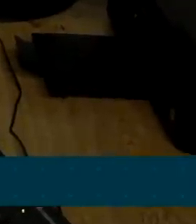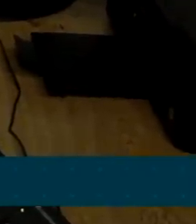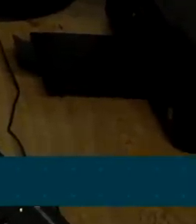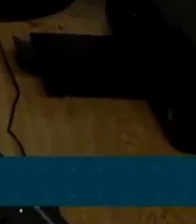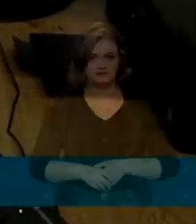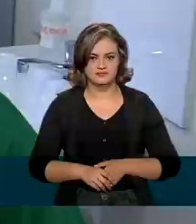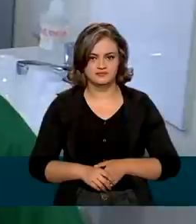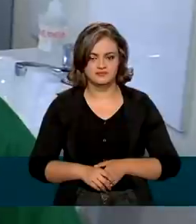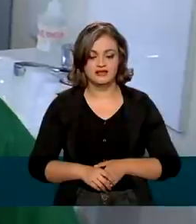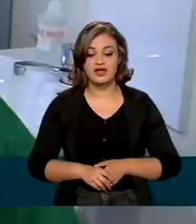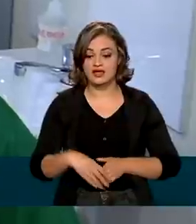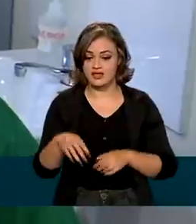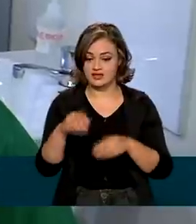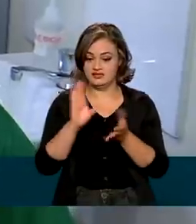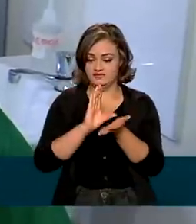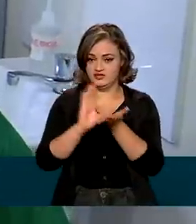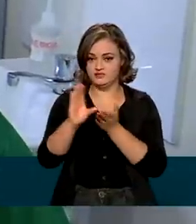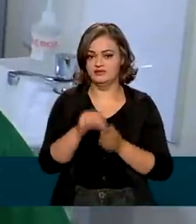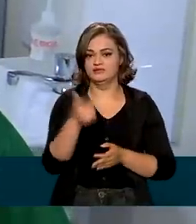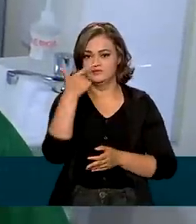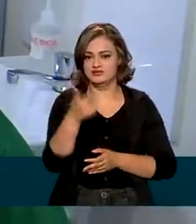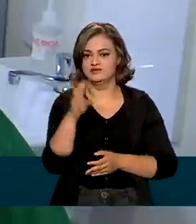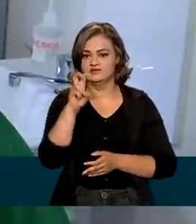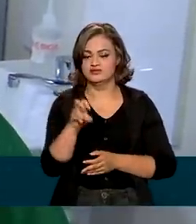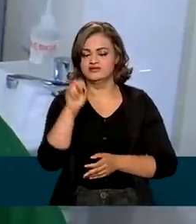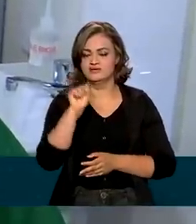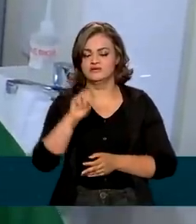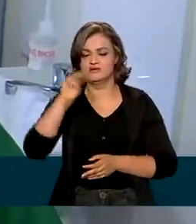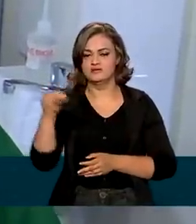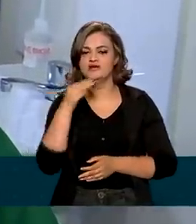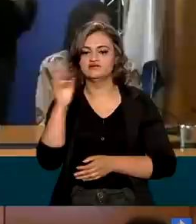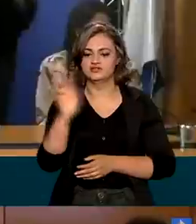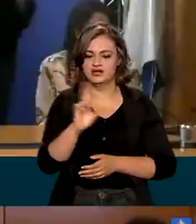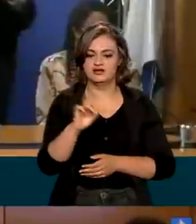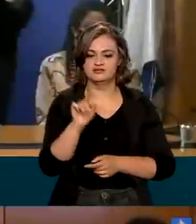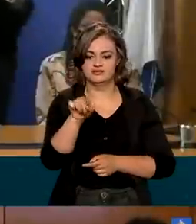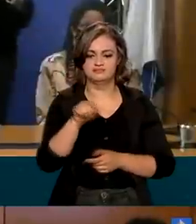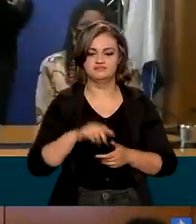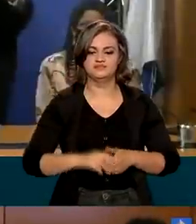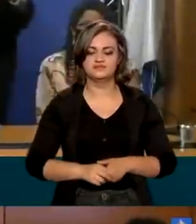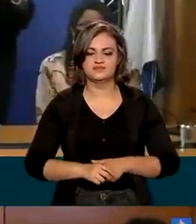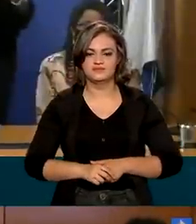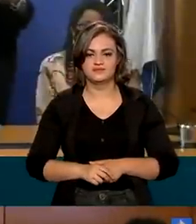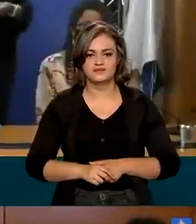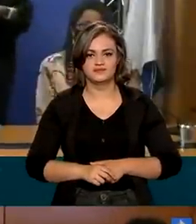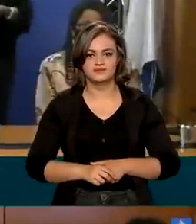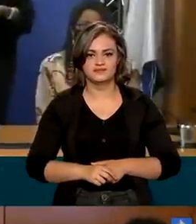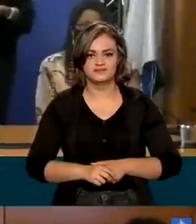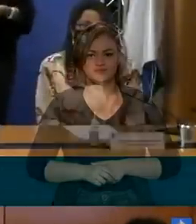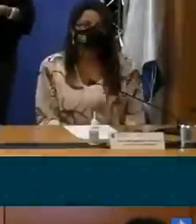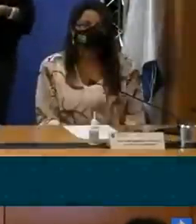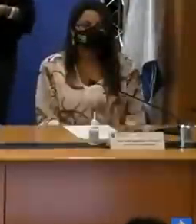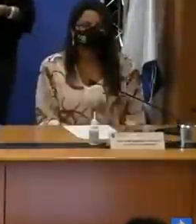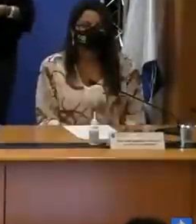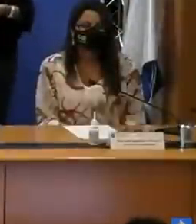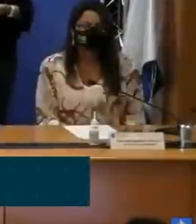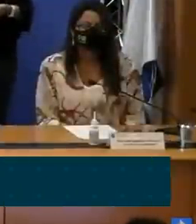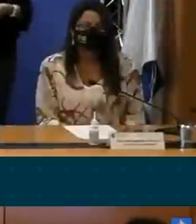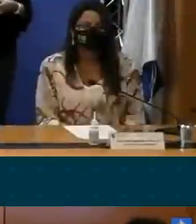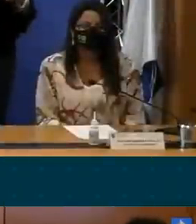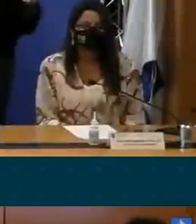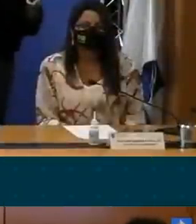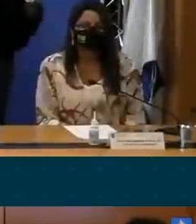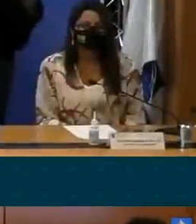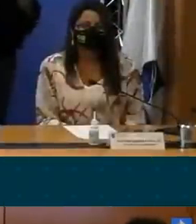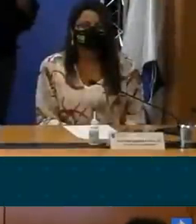de capacitação vai ser de R$ 258 milhões. Nós precisamos investir em profissionais que lidem na atenção